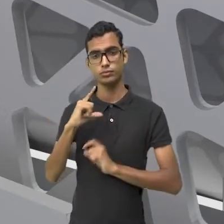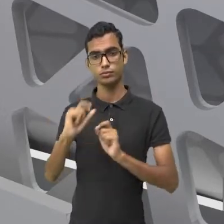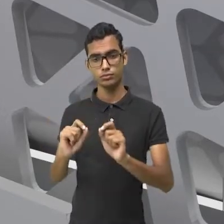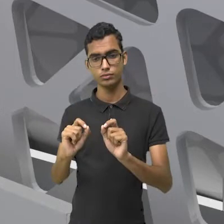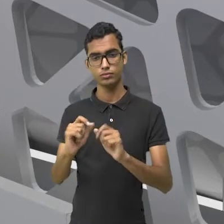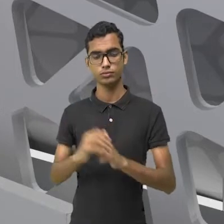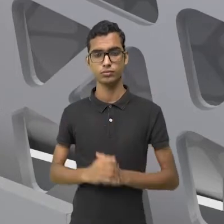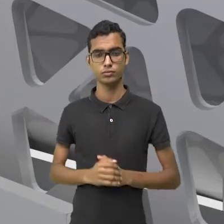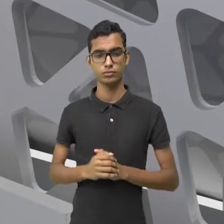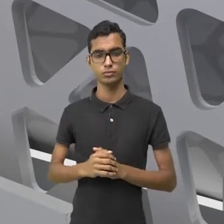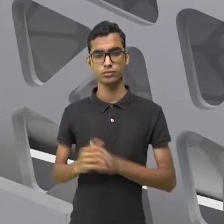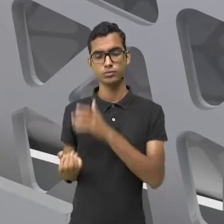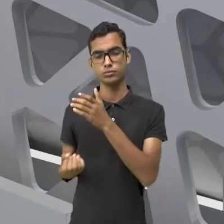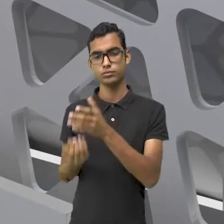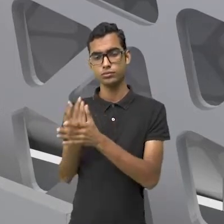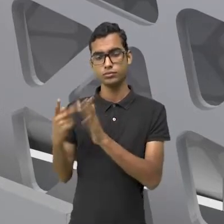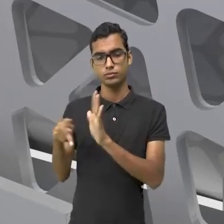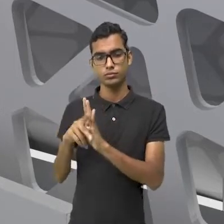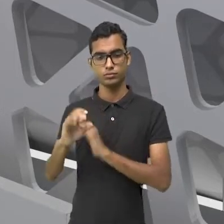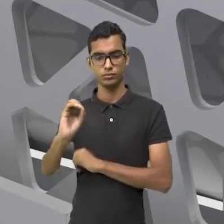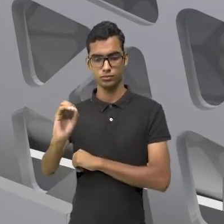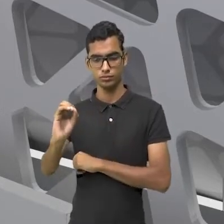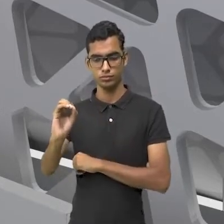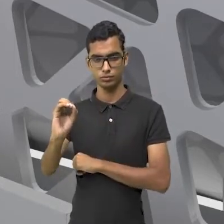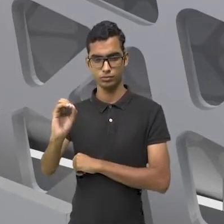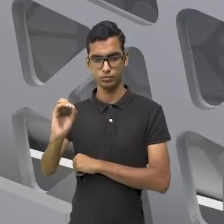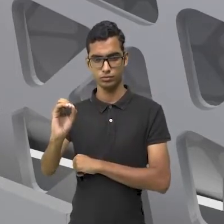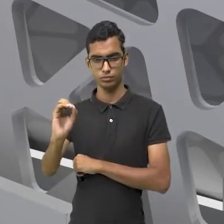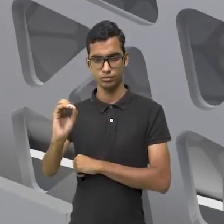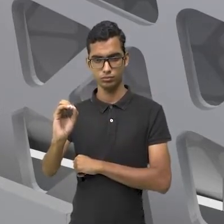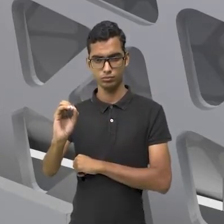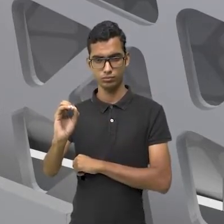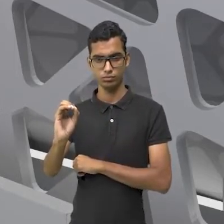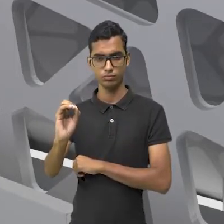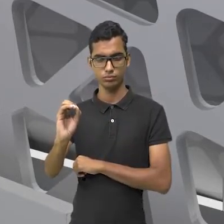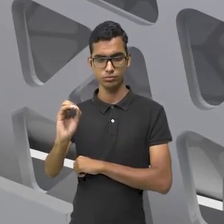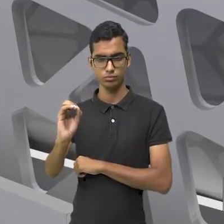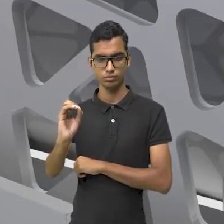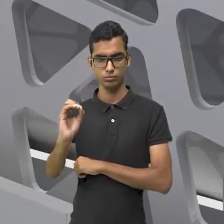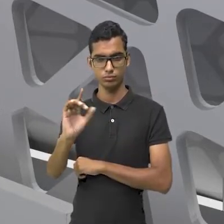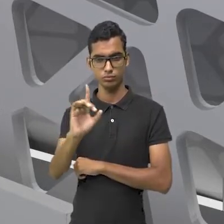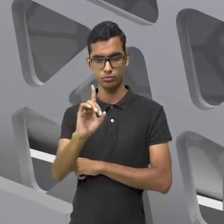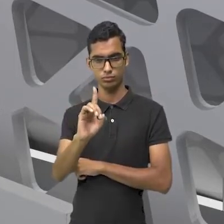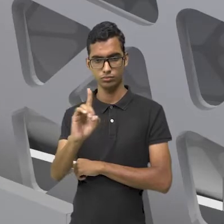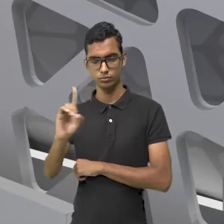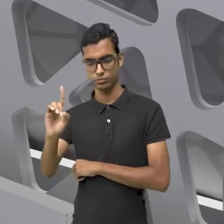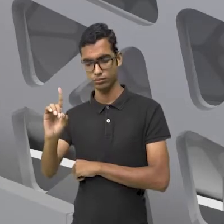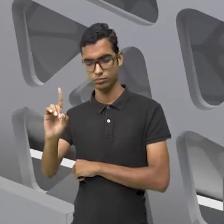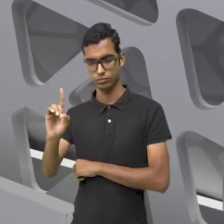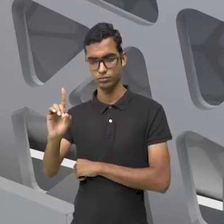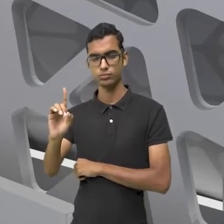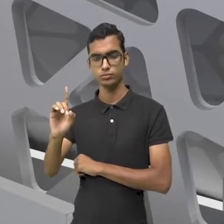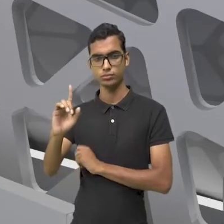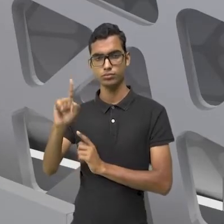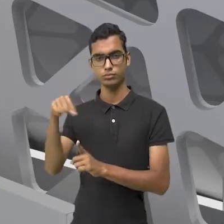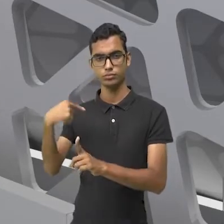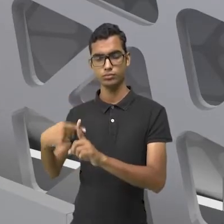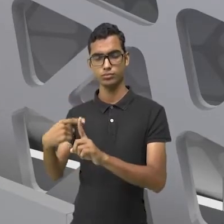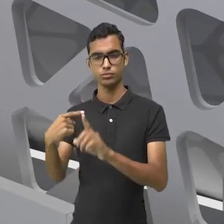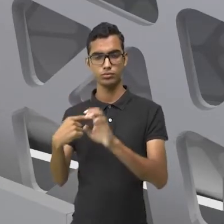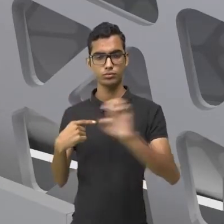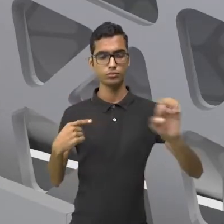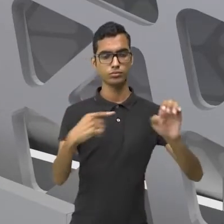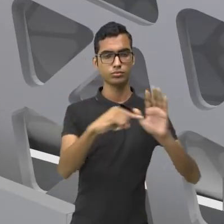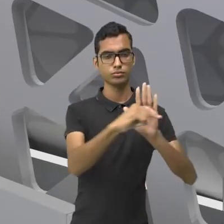como origem o zero. Tudo que está à direita são os números positivos e tudo que está à esquerda são os números negativos.